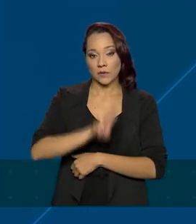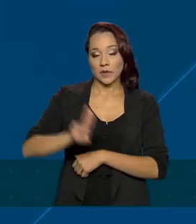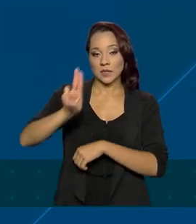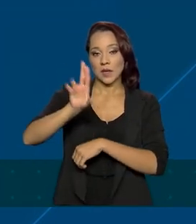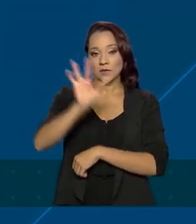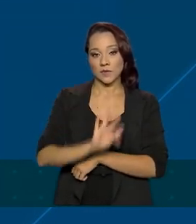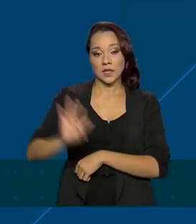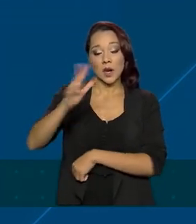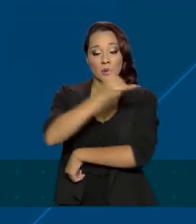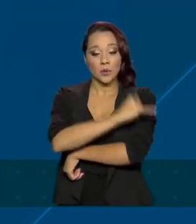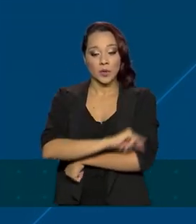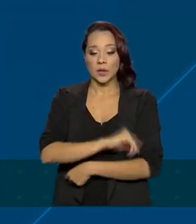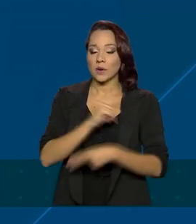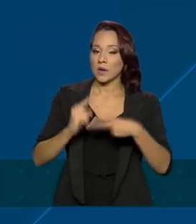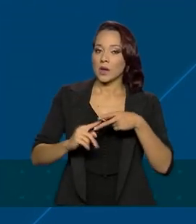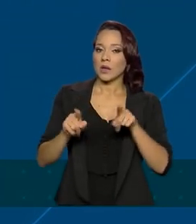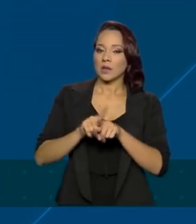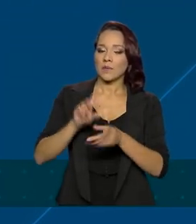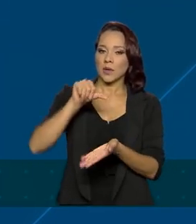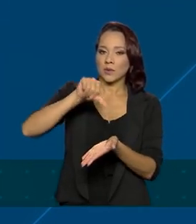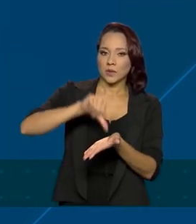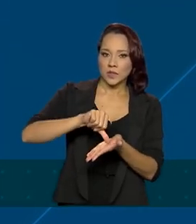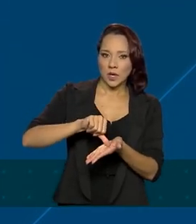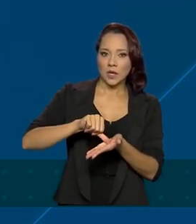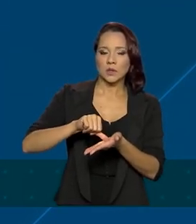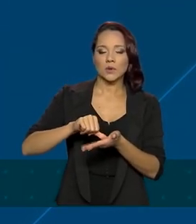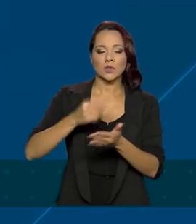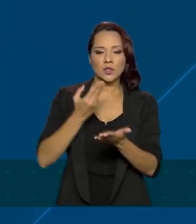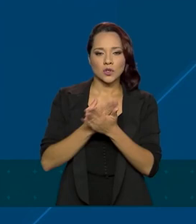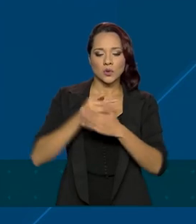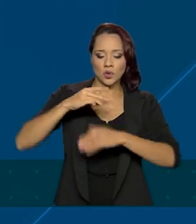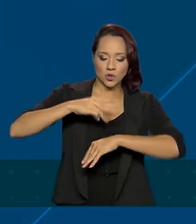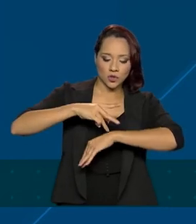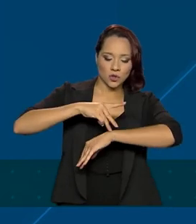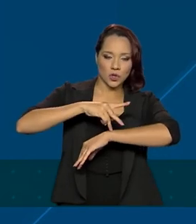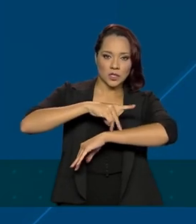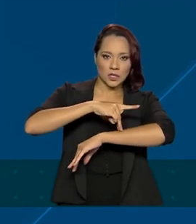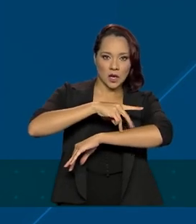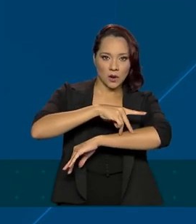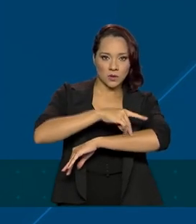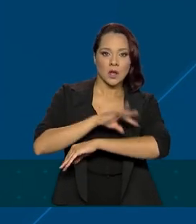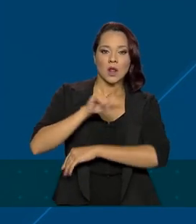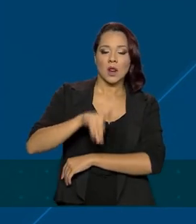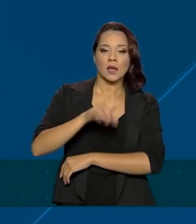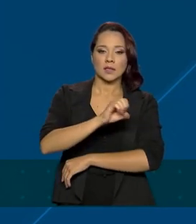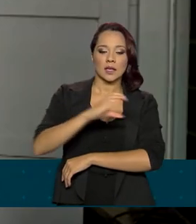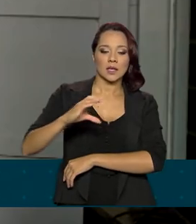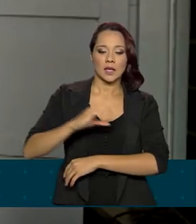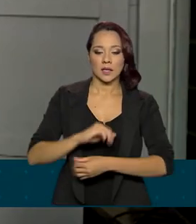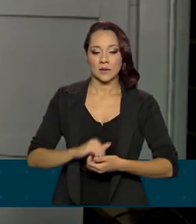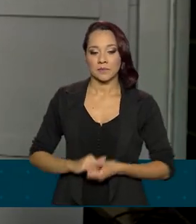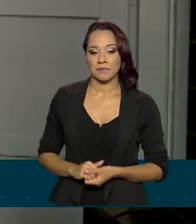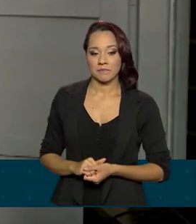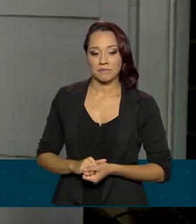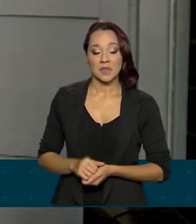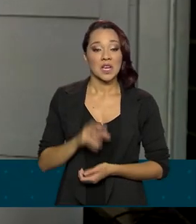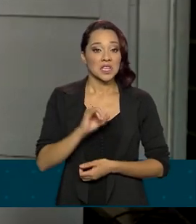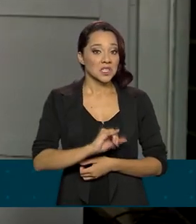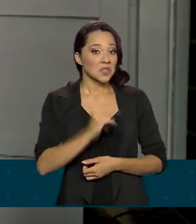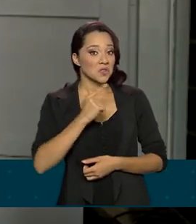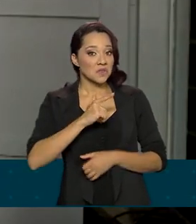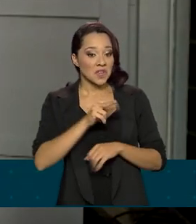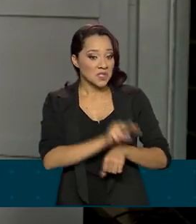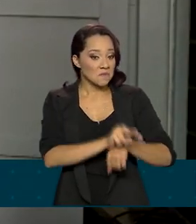Federal do Rio de Janeiro e do Centro Paleontológico da Universidade do Contestado, em Santa Catarina. Se não tivesse esse